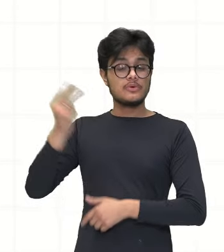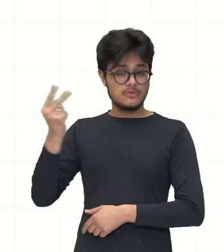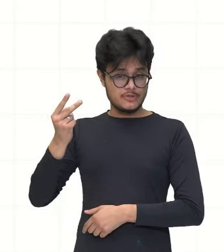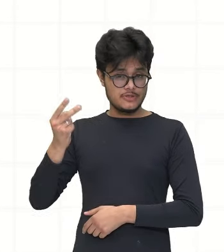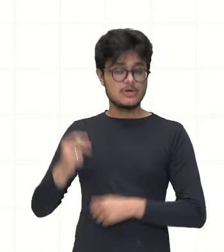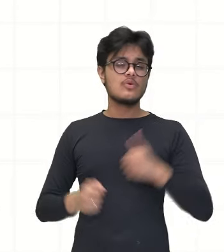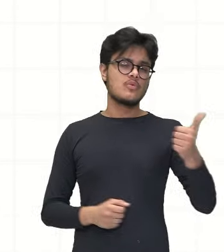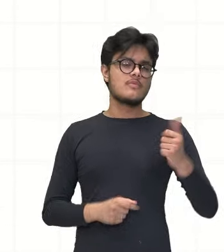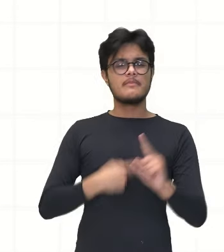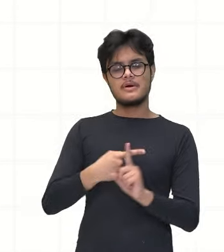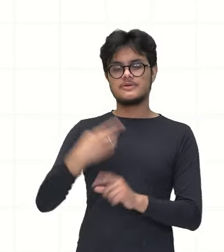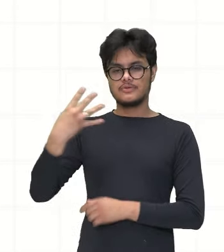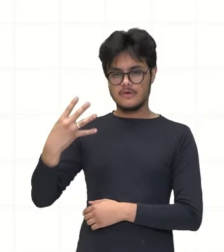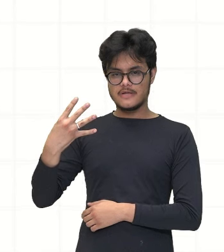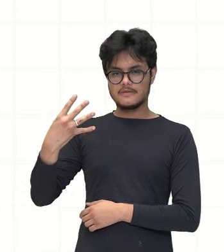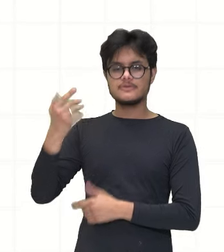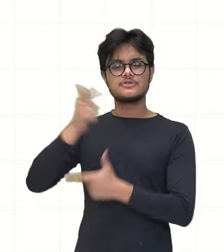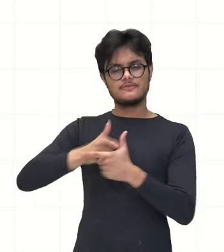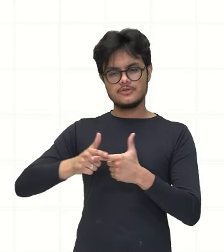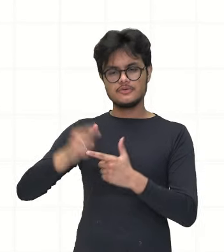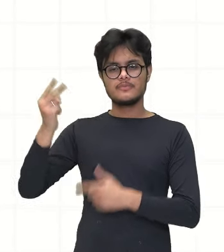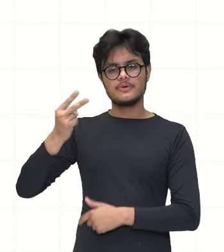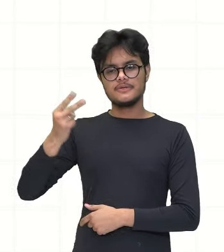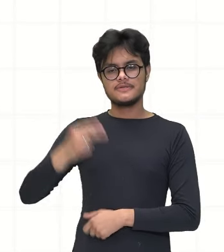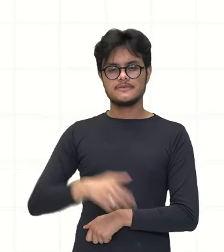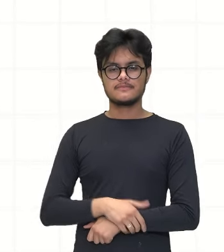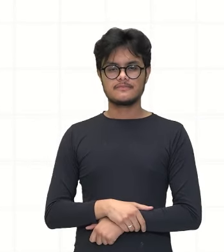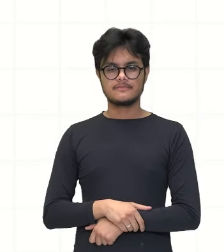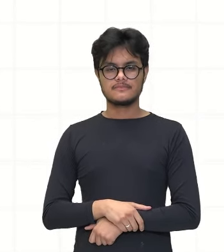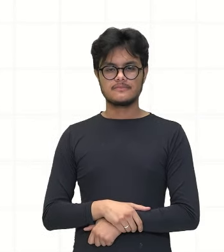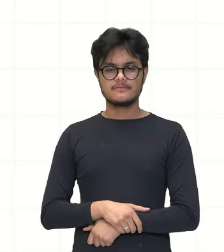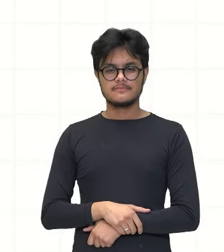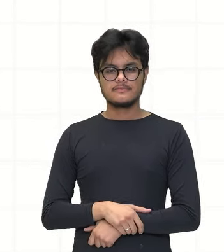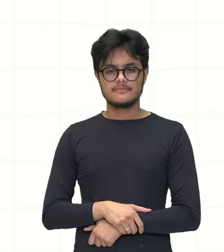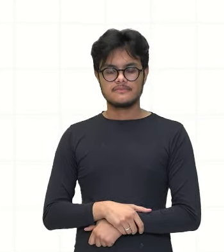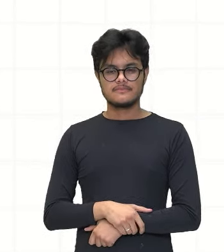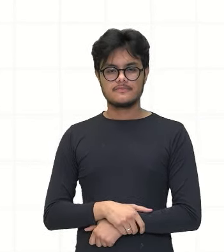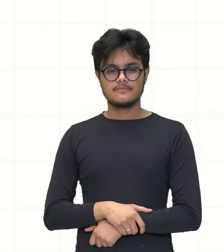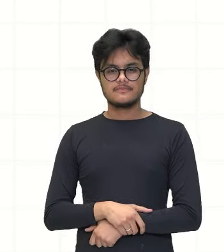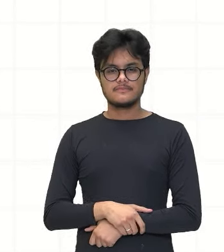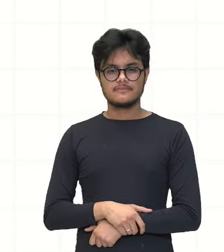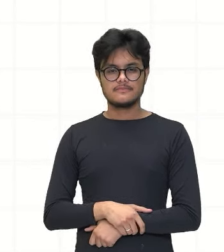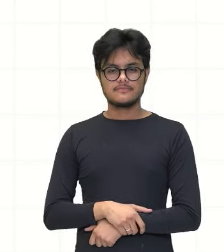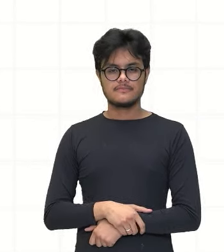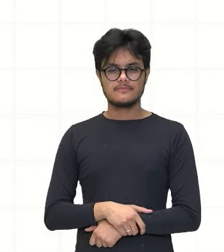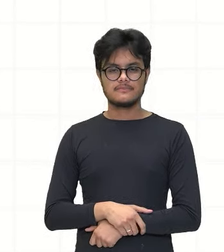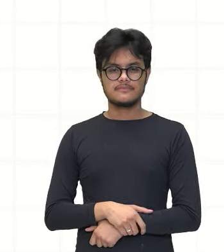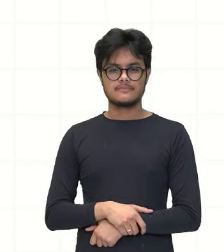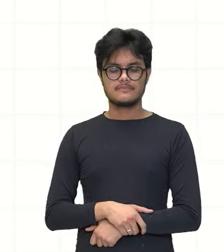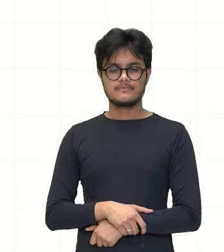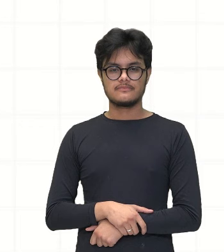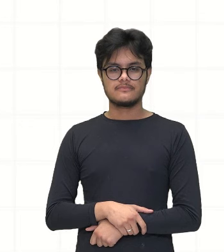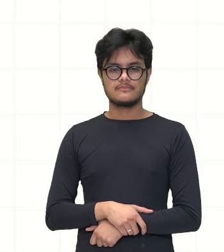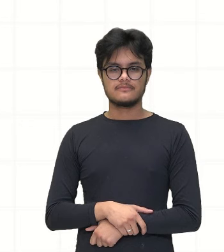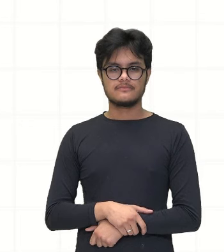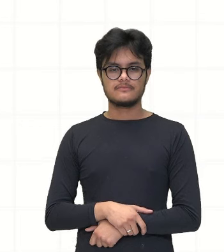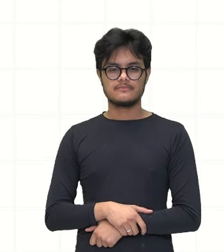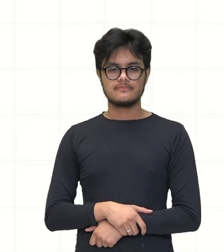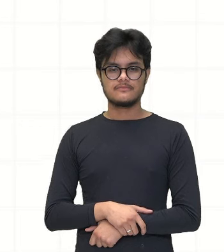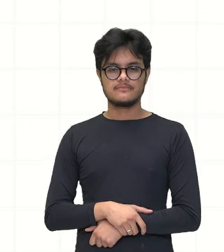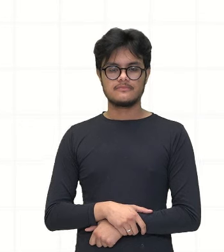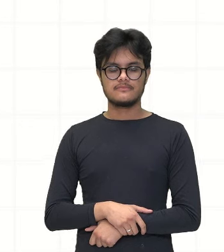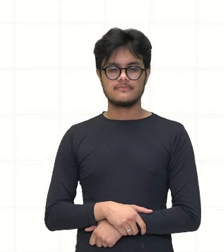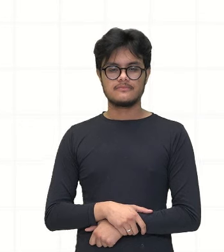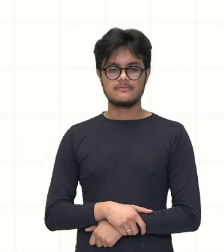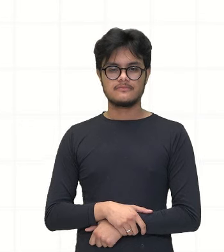ficar 1 mais 4 dividido por 2. Por que que eu tô dividindo por 2? Porque eu tô somando dois números. Então,